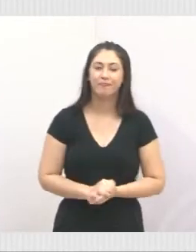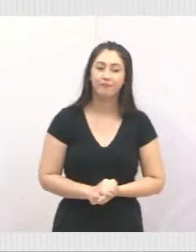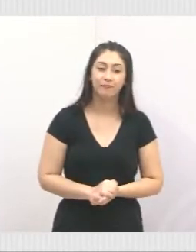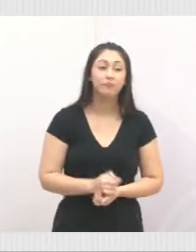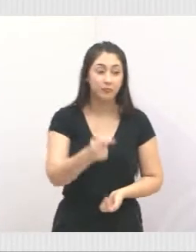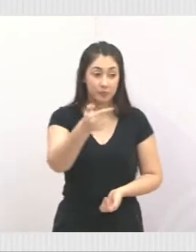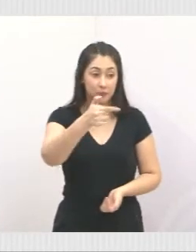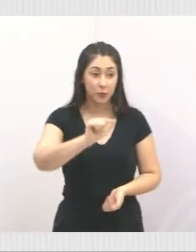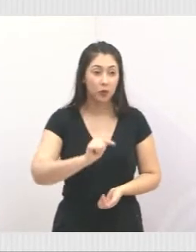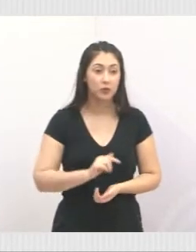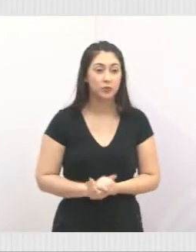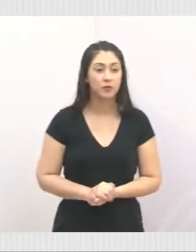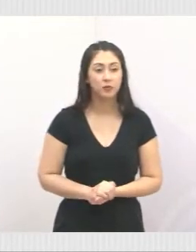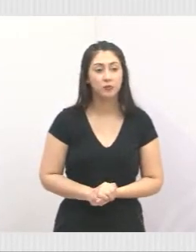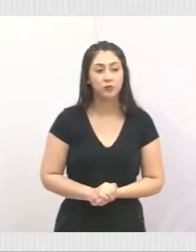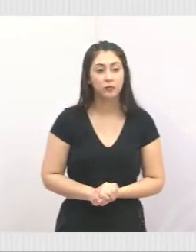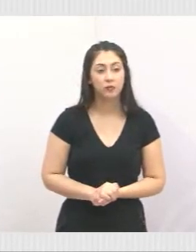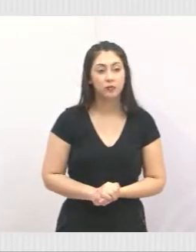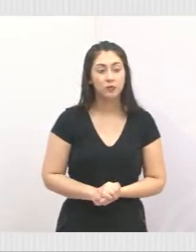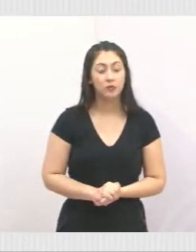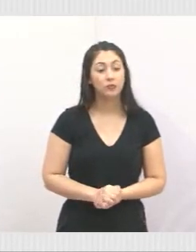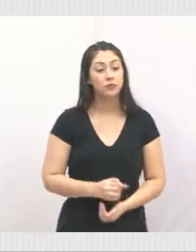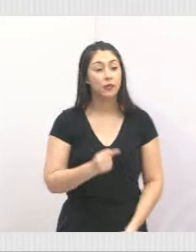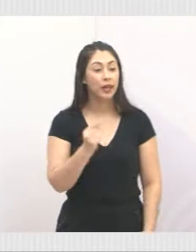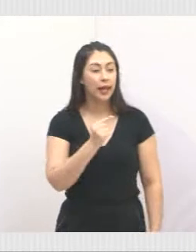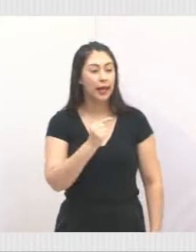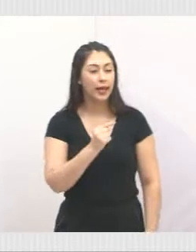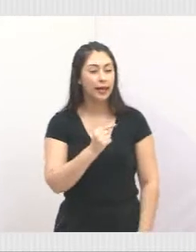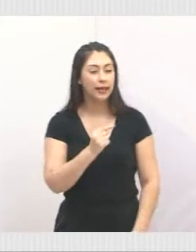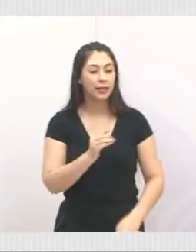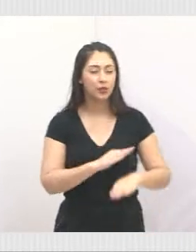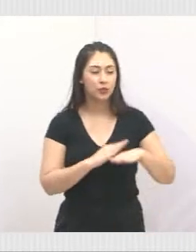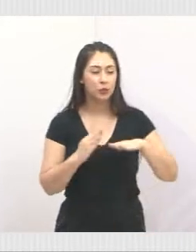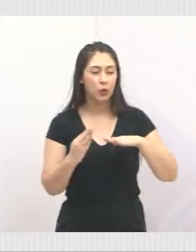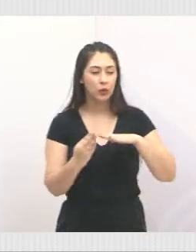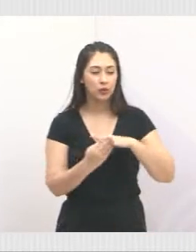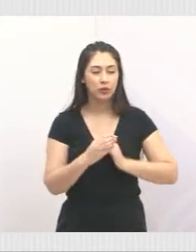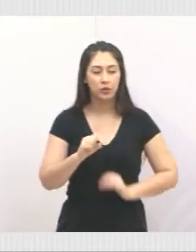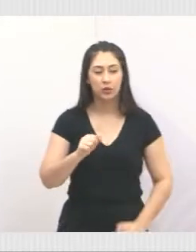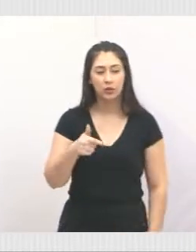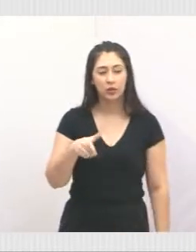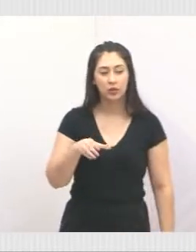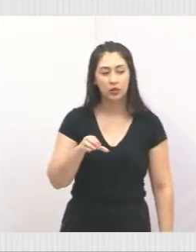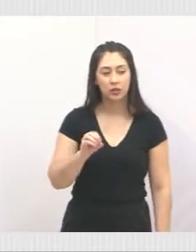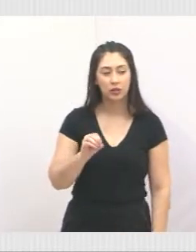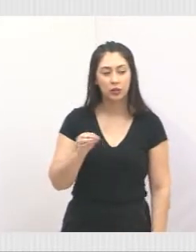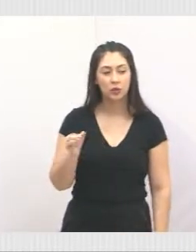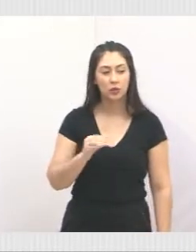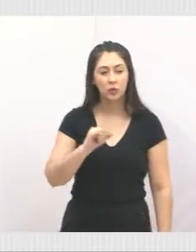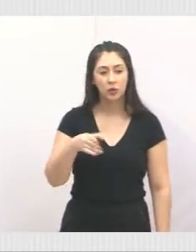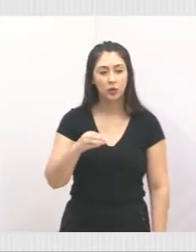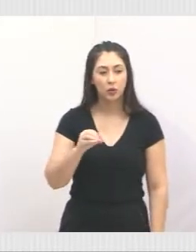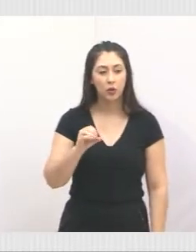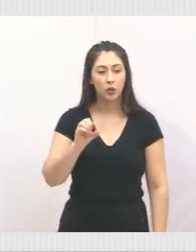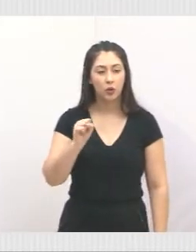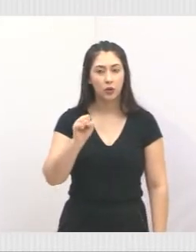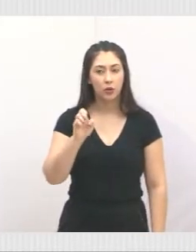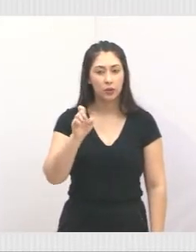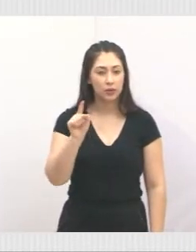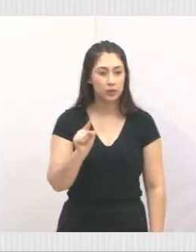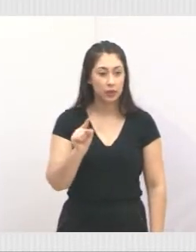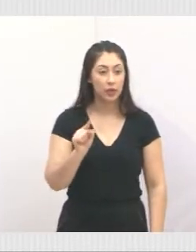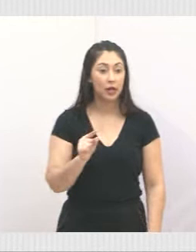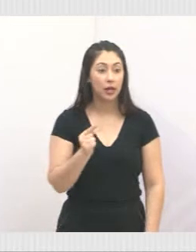Pode ir para o próximo. Ali no Jardim São José, nós estivemos lá na Avenida São Mateus, são dois